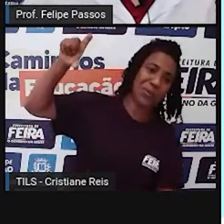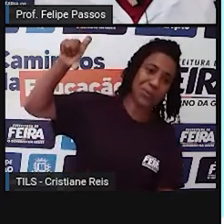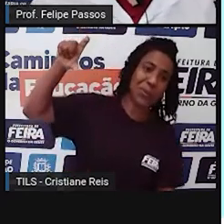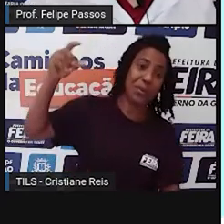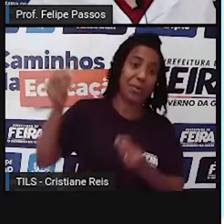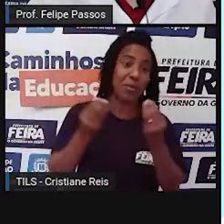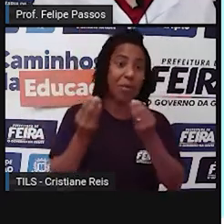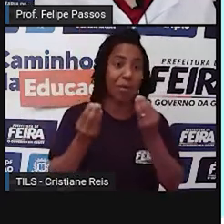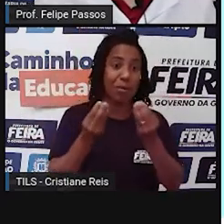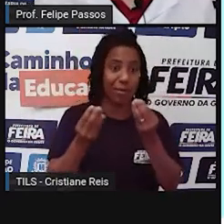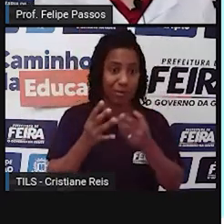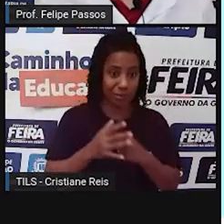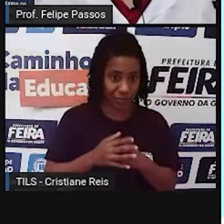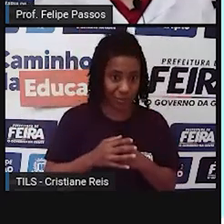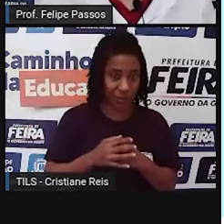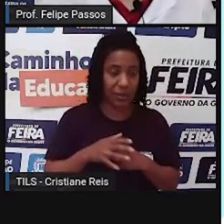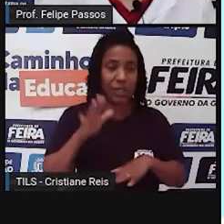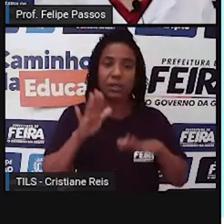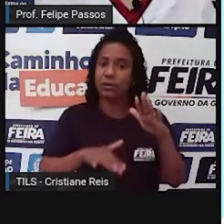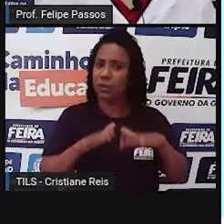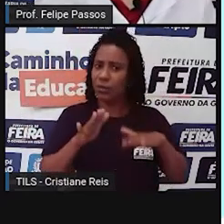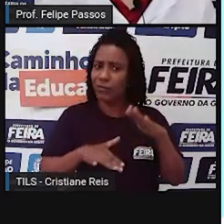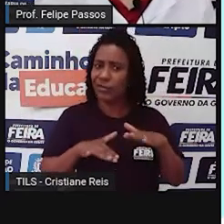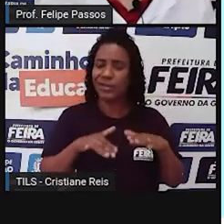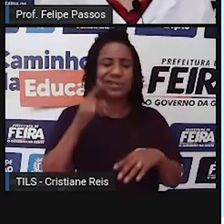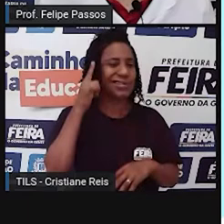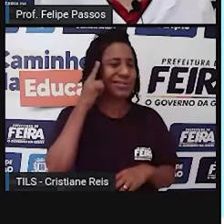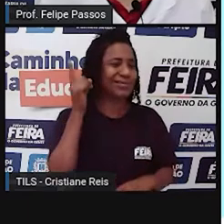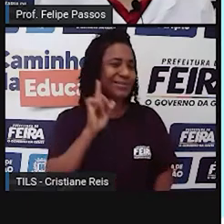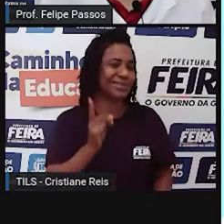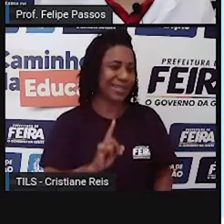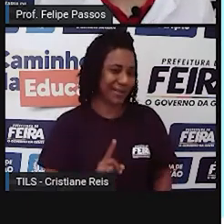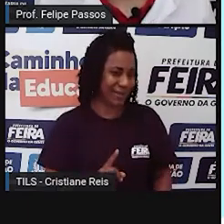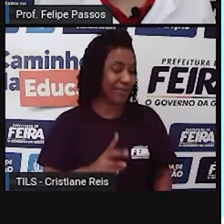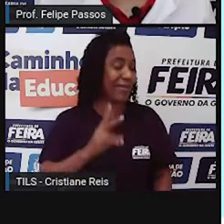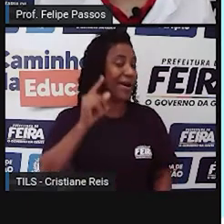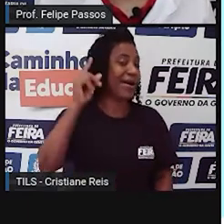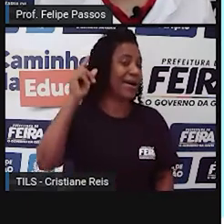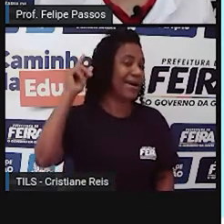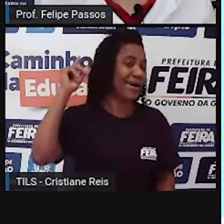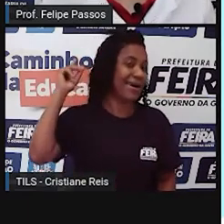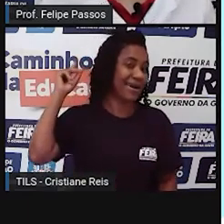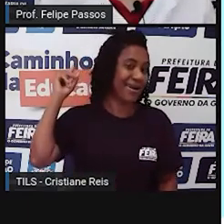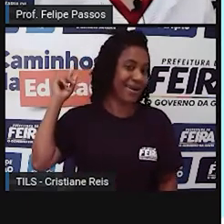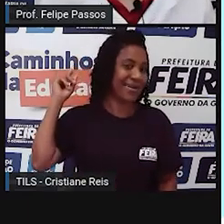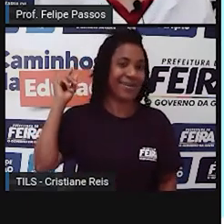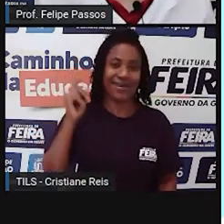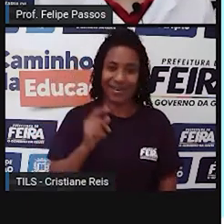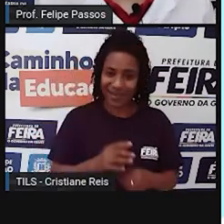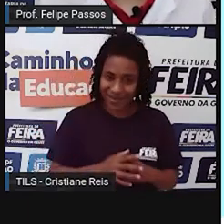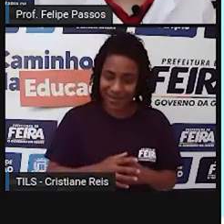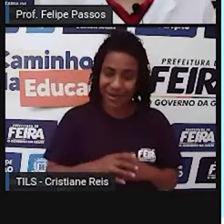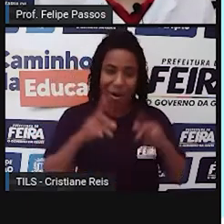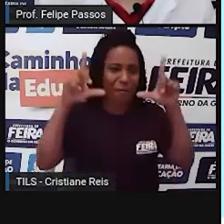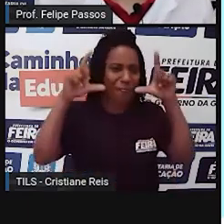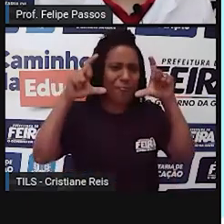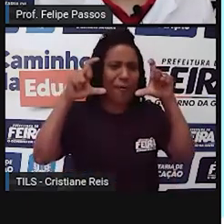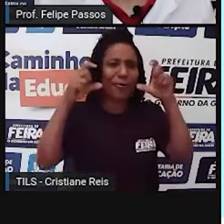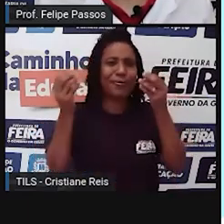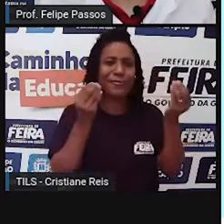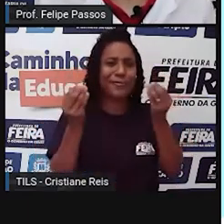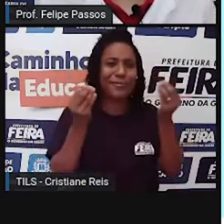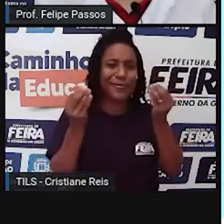lembrem disso, não saibam disso, mas antigamente as fotos eram bem mais raras. Você só tinha fotos em eventos